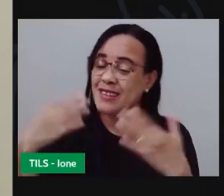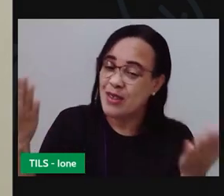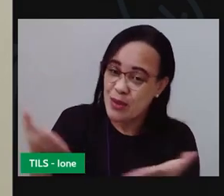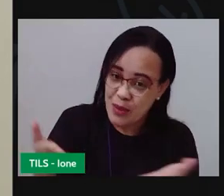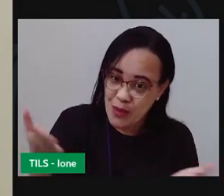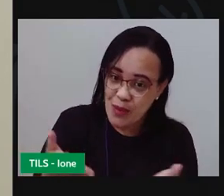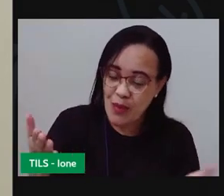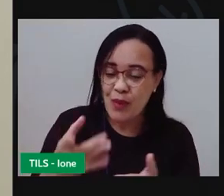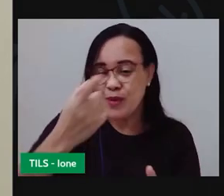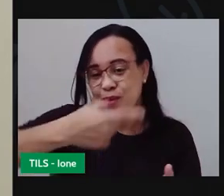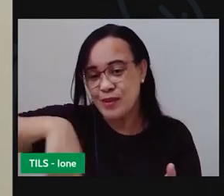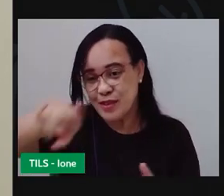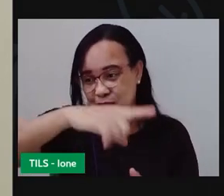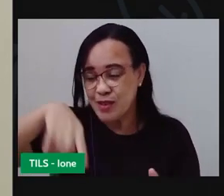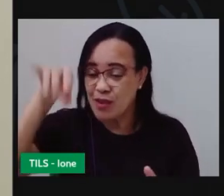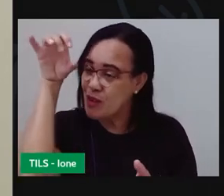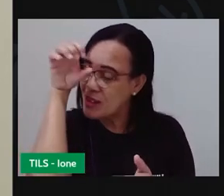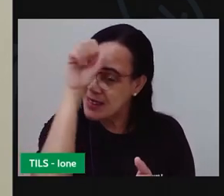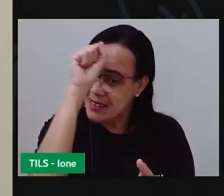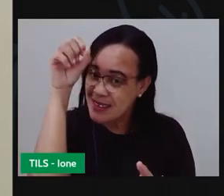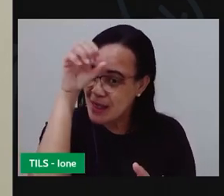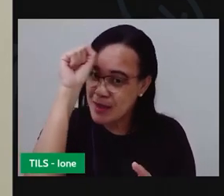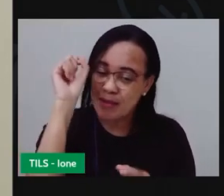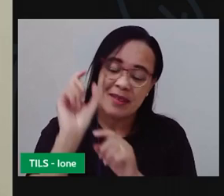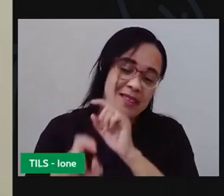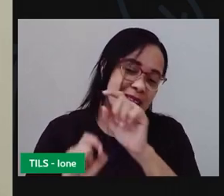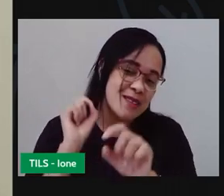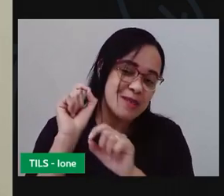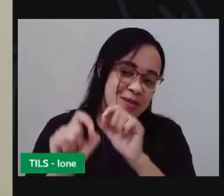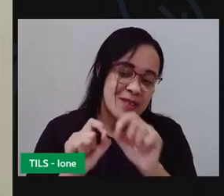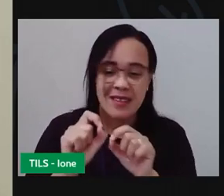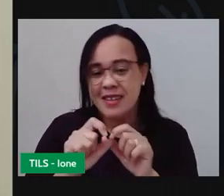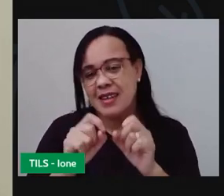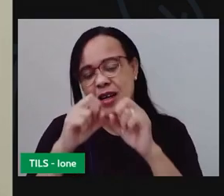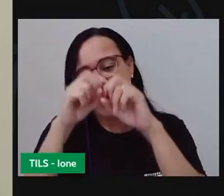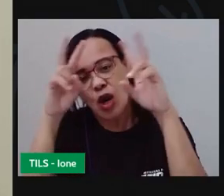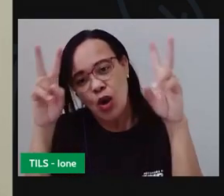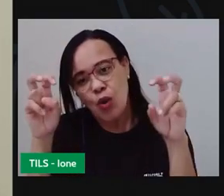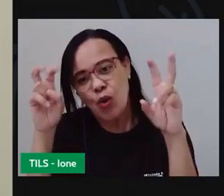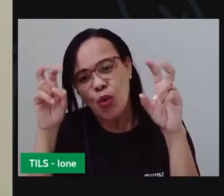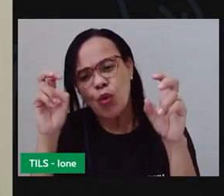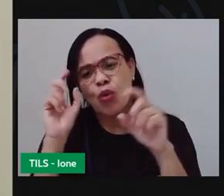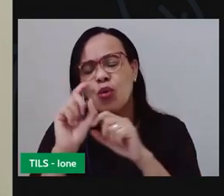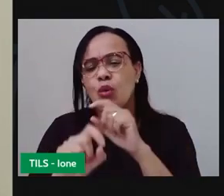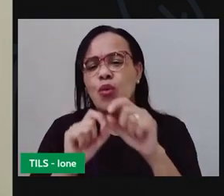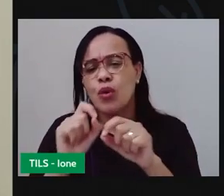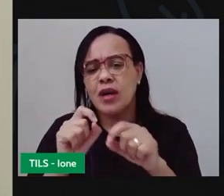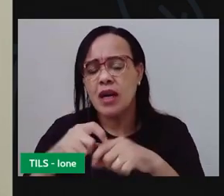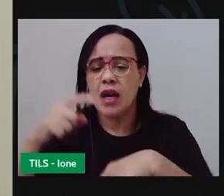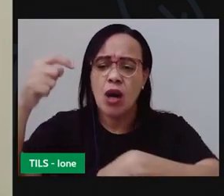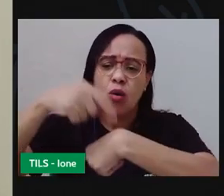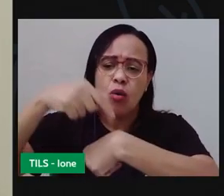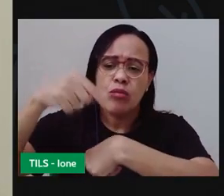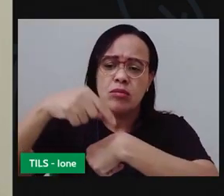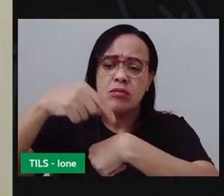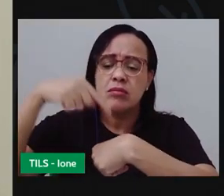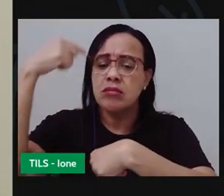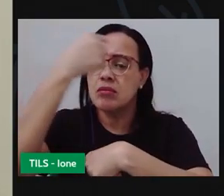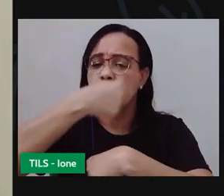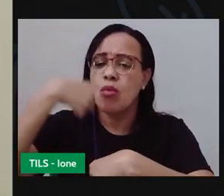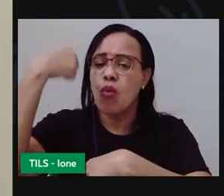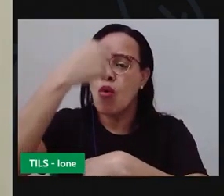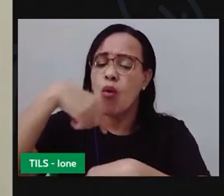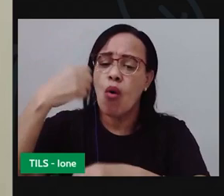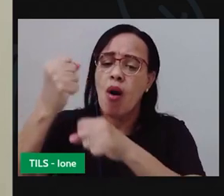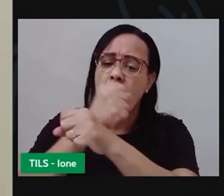hoje a gente aprendeu sobre o tempo de decomposição dos materiais